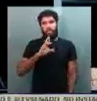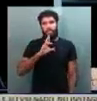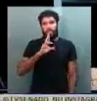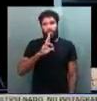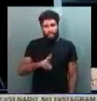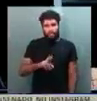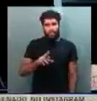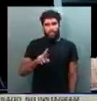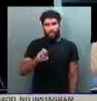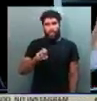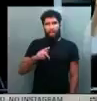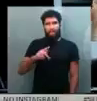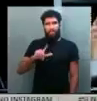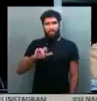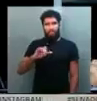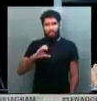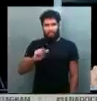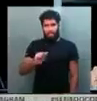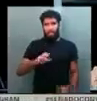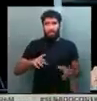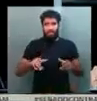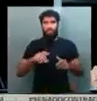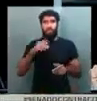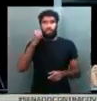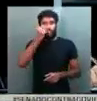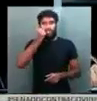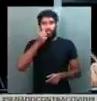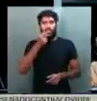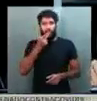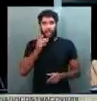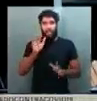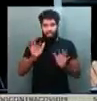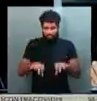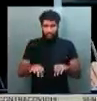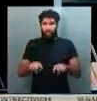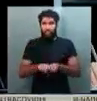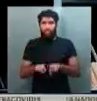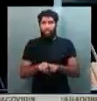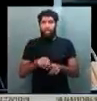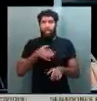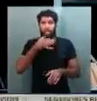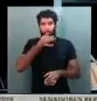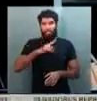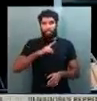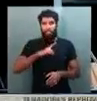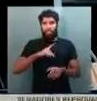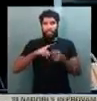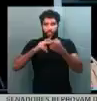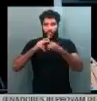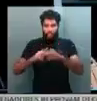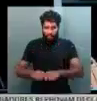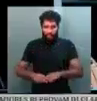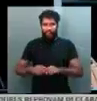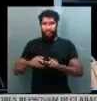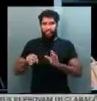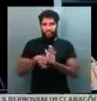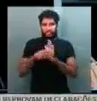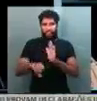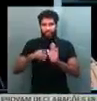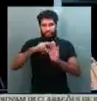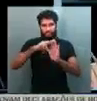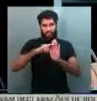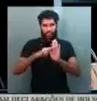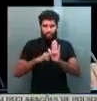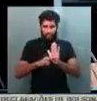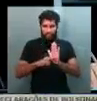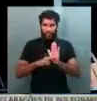nas audiências públicas para que os senadores pudessem falar por último, inclusive com a sugestão para que houvesse uma alteração regimental, uma ideia que,